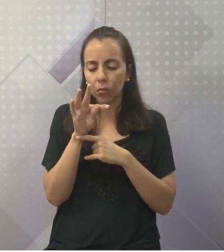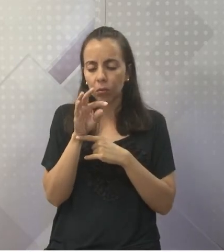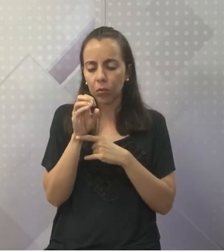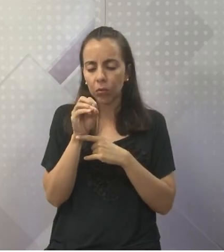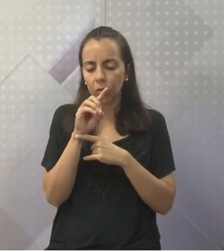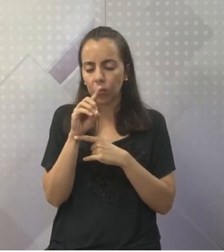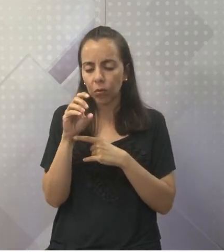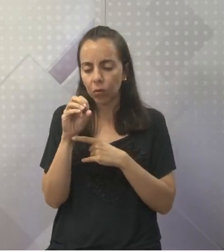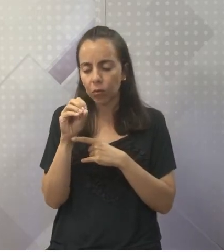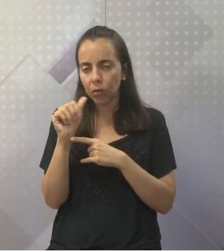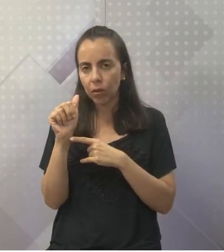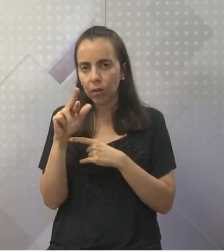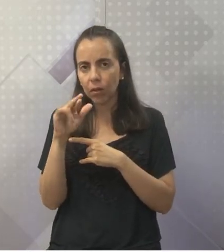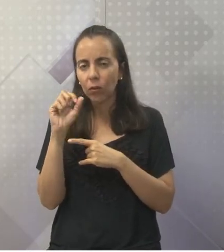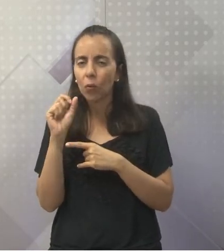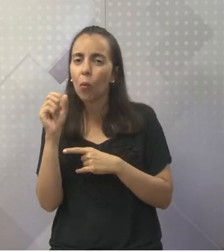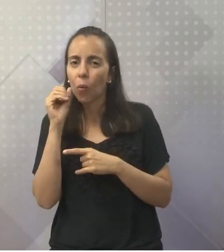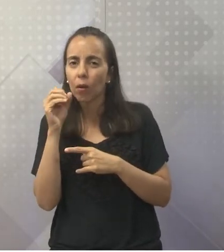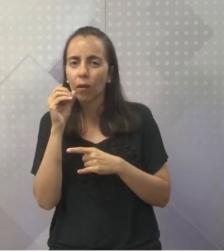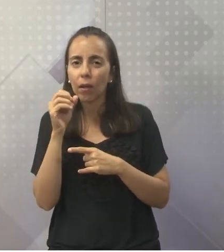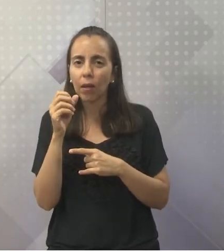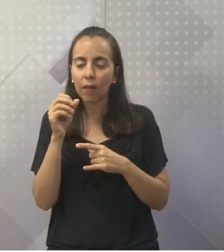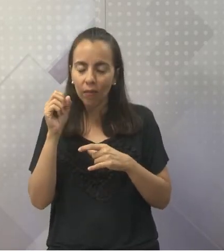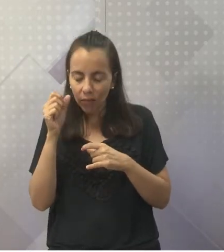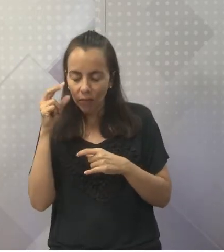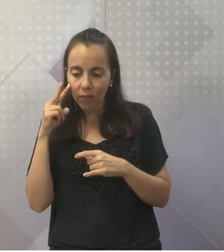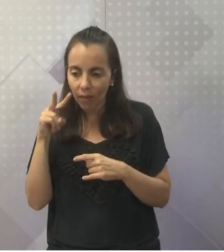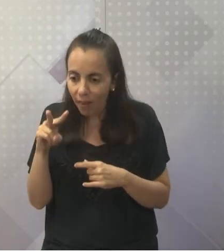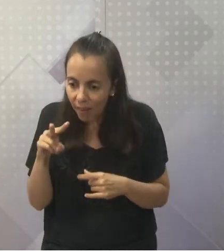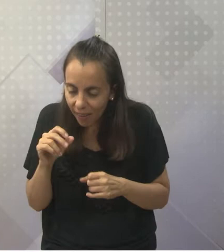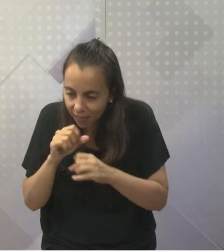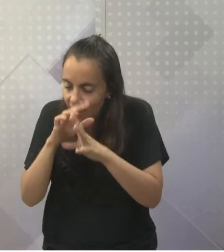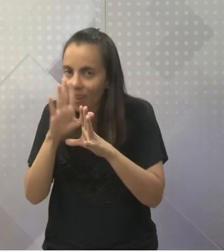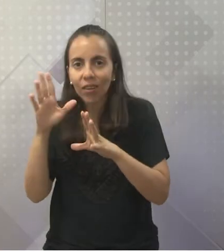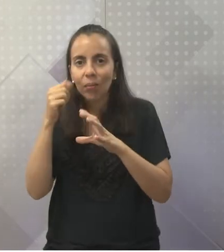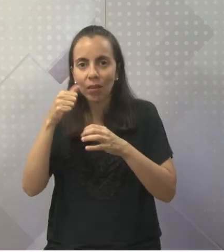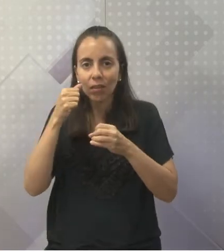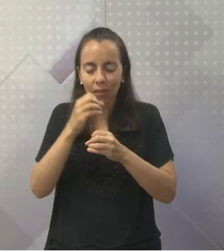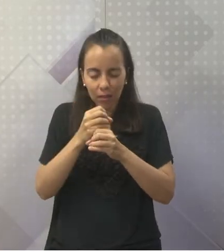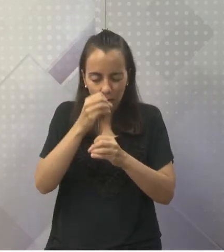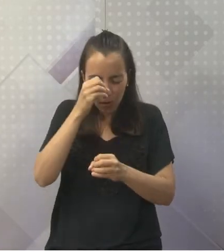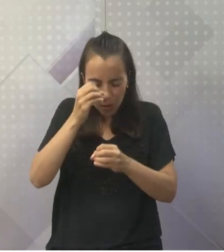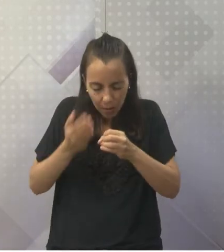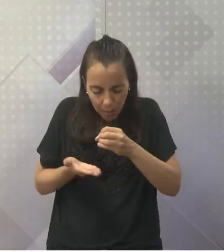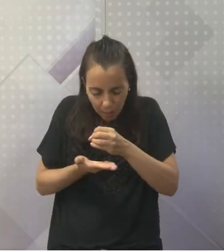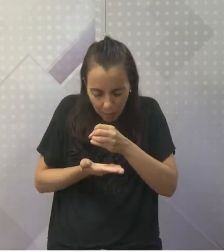claro que a gente não vê a olho nu, tá? Mas ele é autótrofo ou heterótrofo?